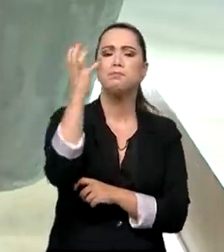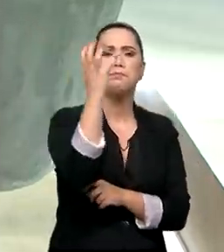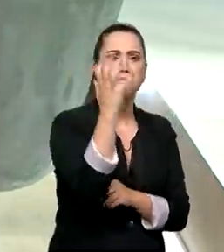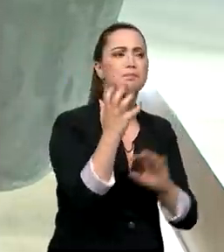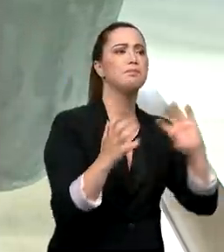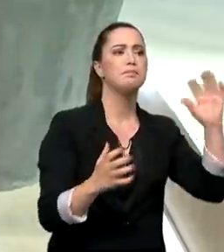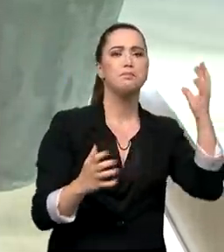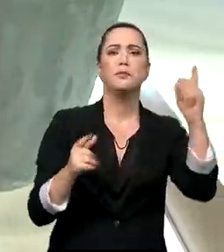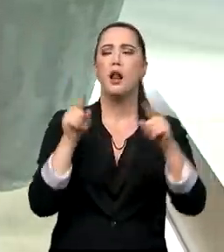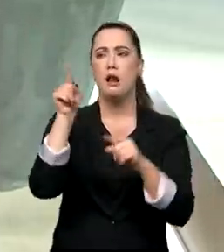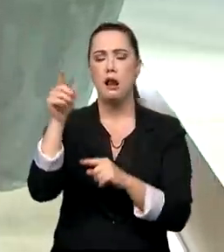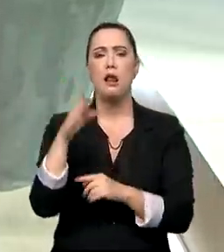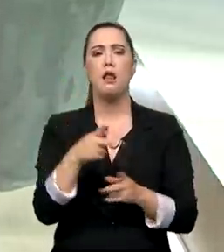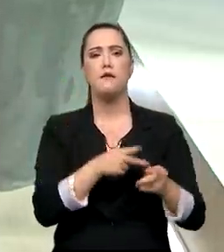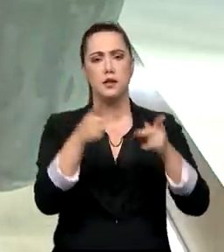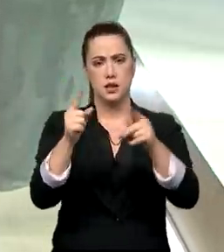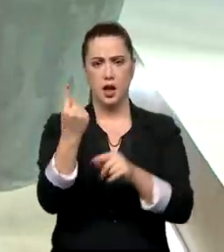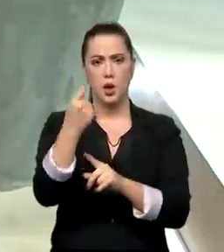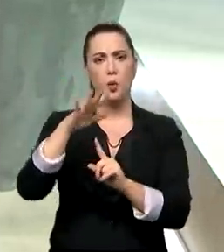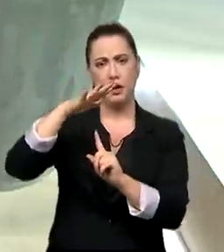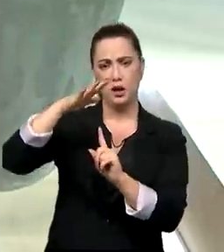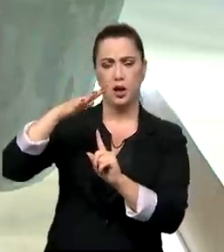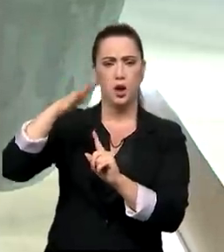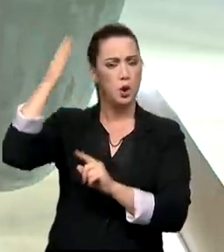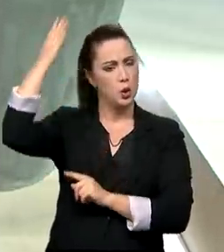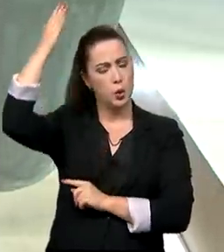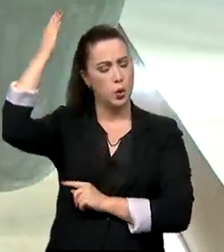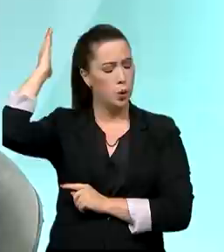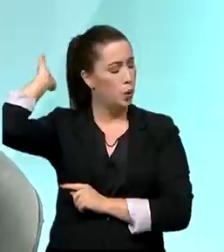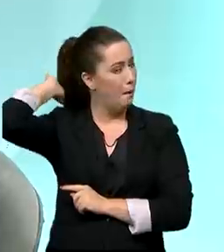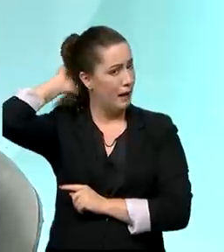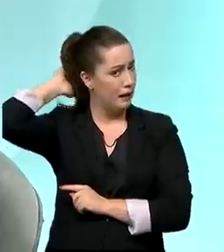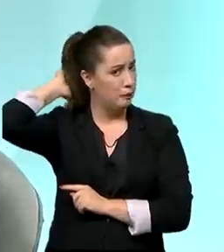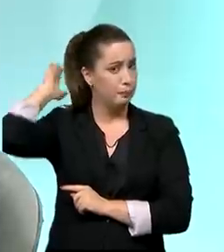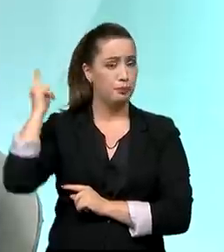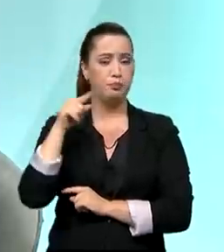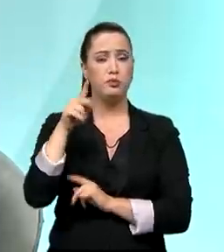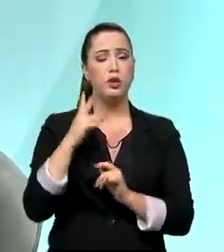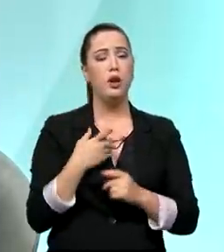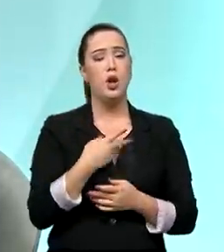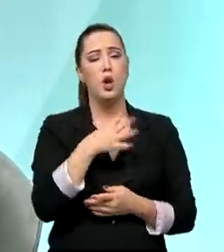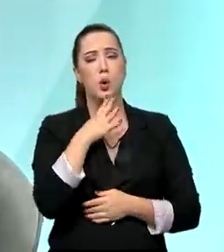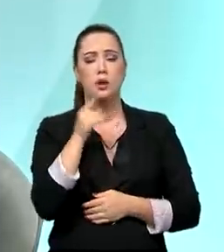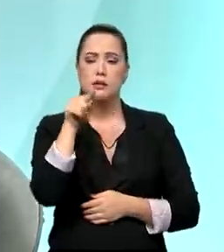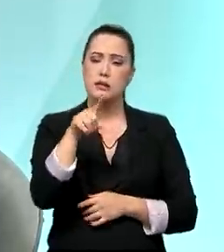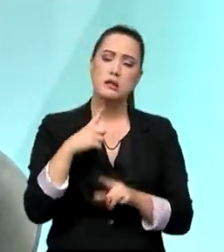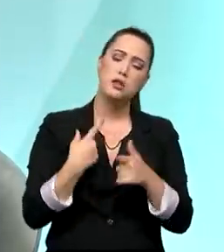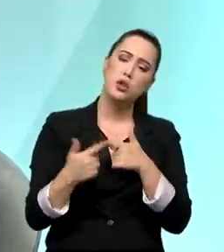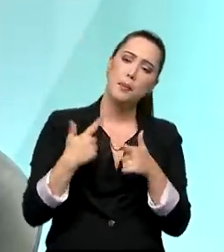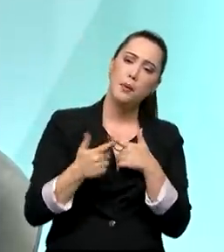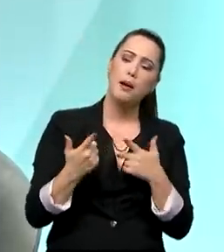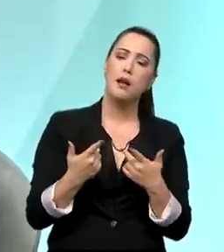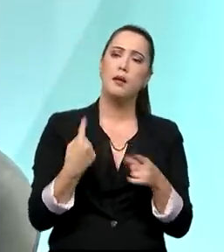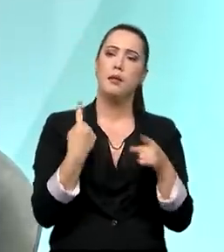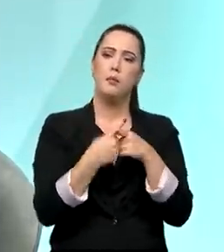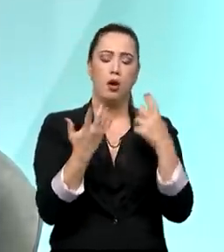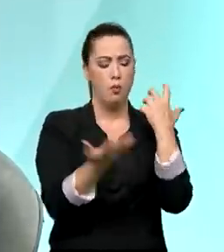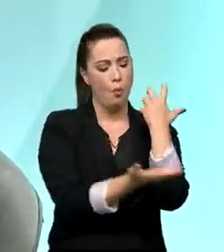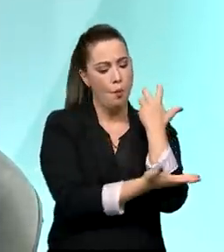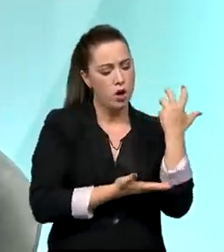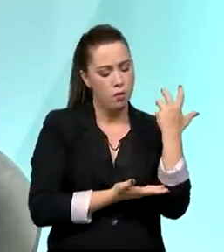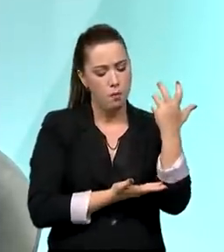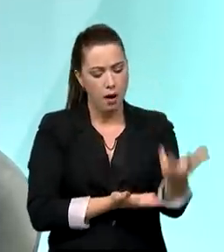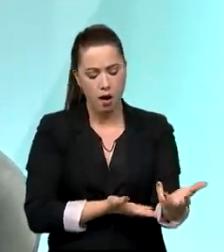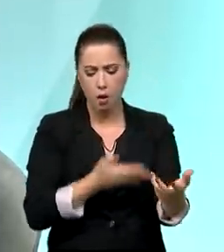que fica no Pará, havia muito desmatamento. Mas por quê? Porque se a comunidade não tinha nenhuma fonte de renda, ela